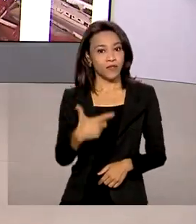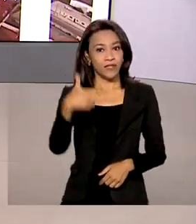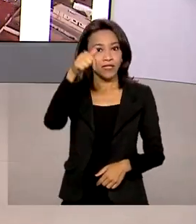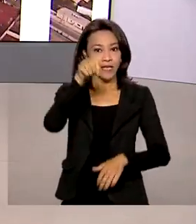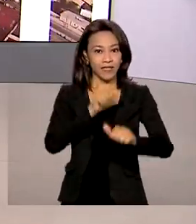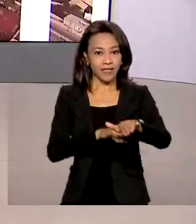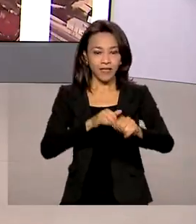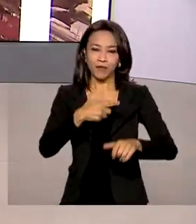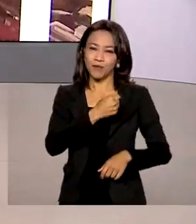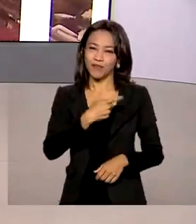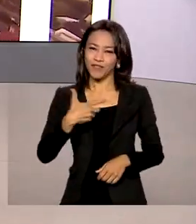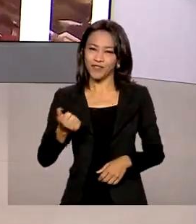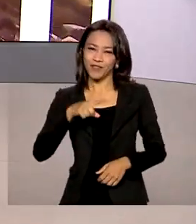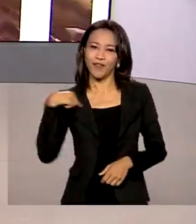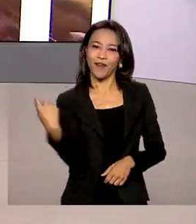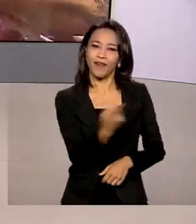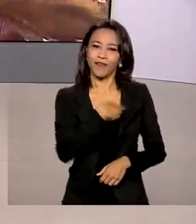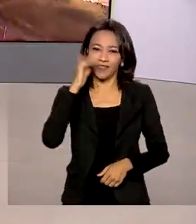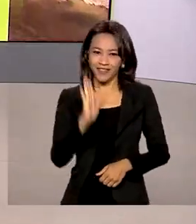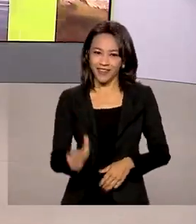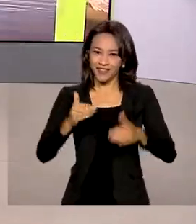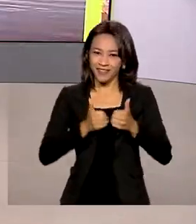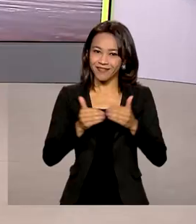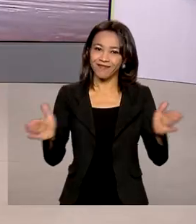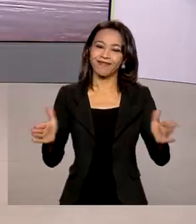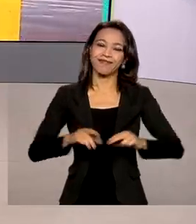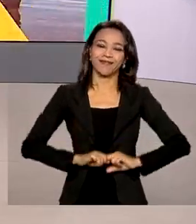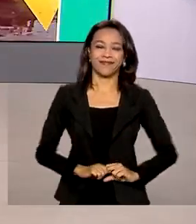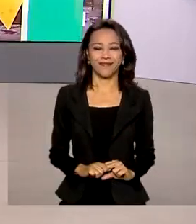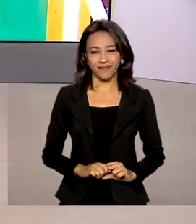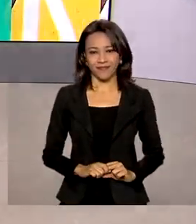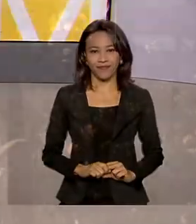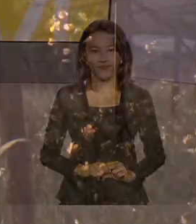setembro de 2021, o Brasil em Dia está começando.